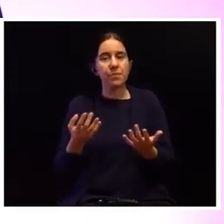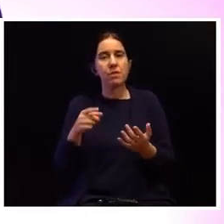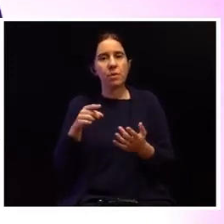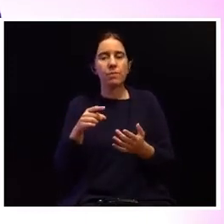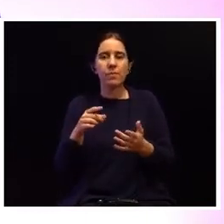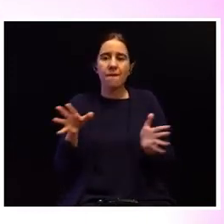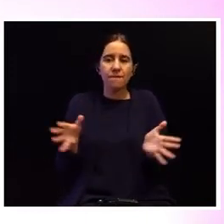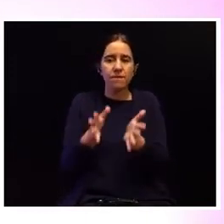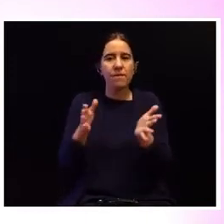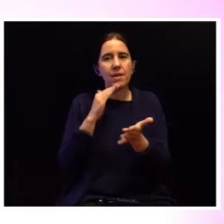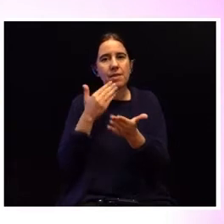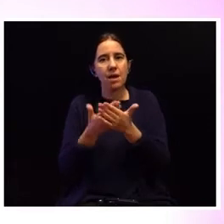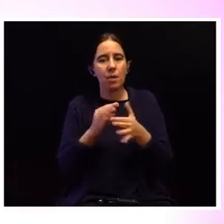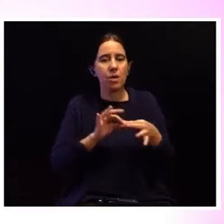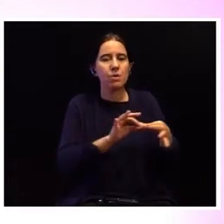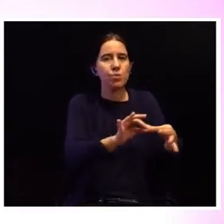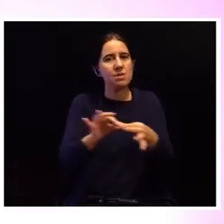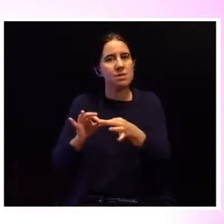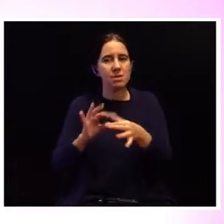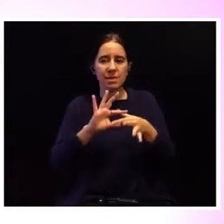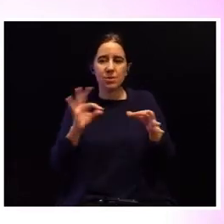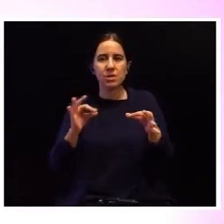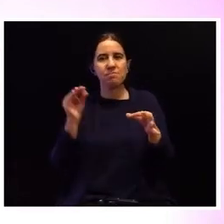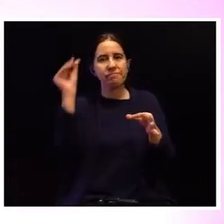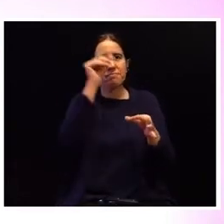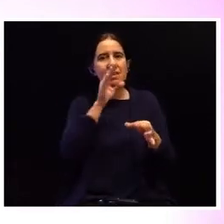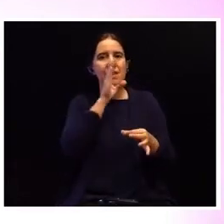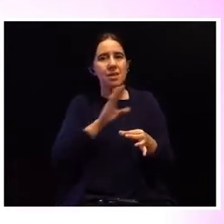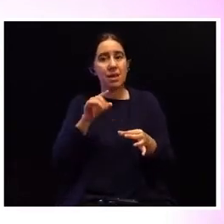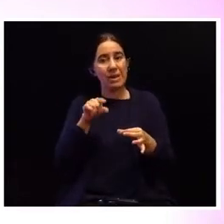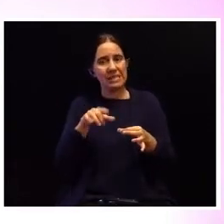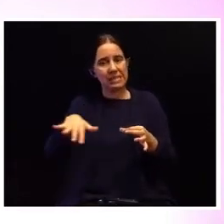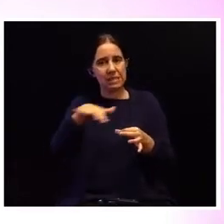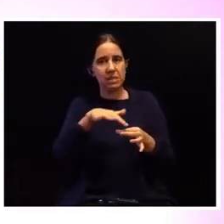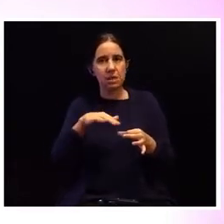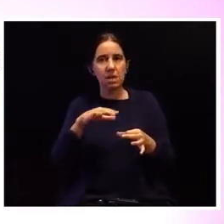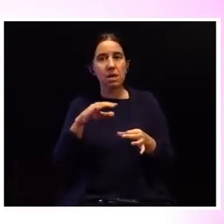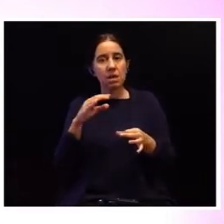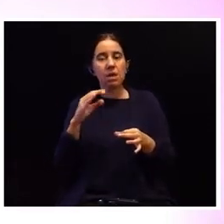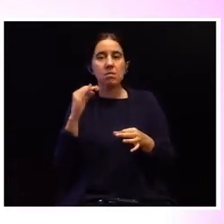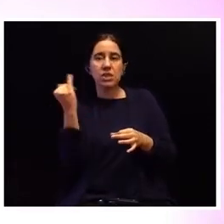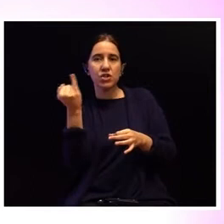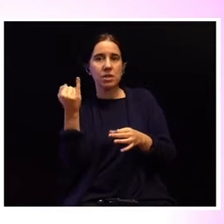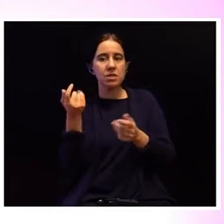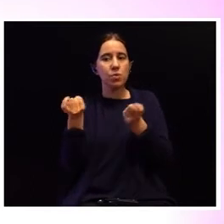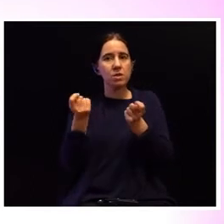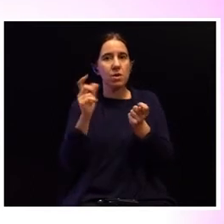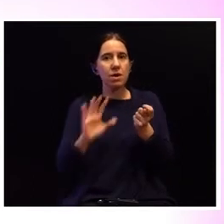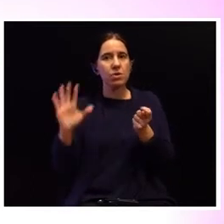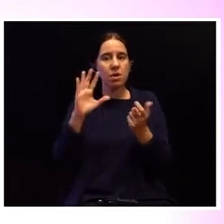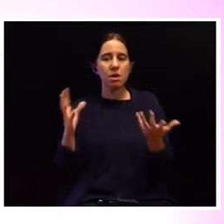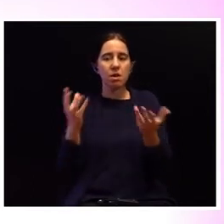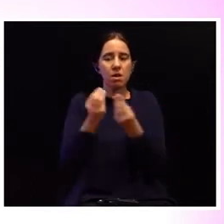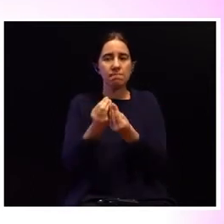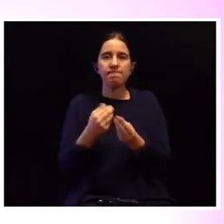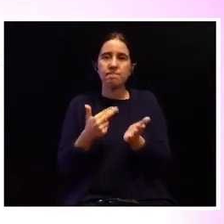um sentido de coesão e de articulação no terreno e deste com as instâncias de coordenação nacional que,